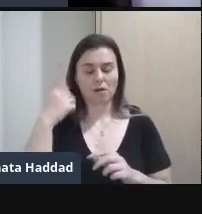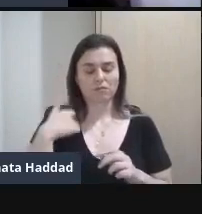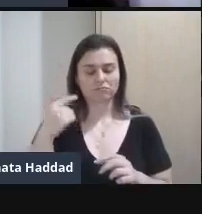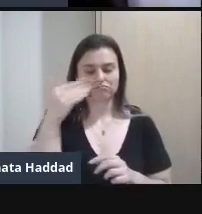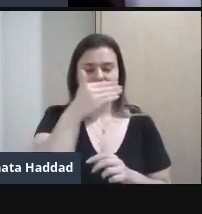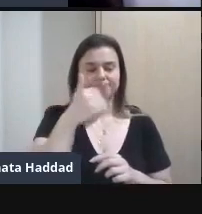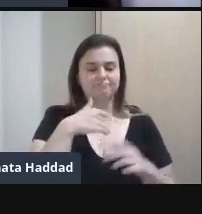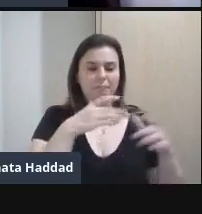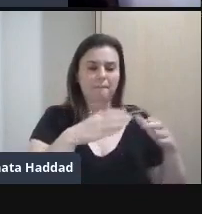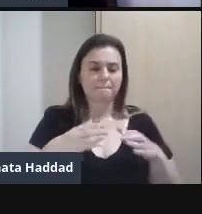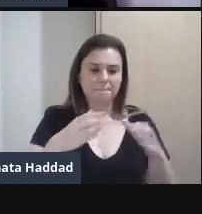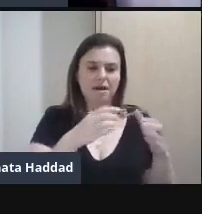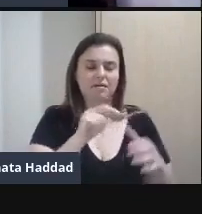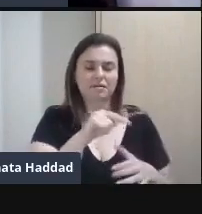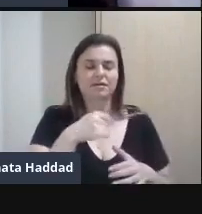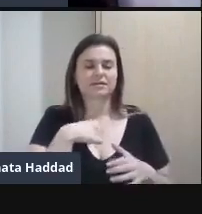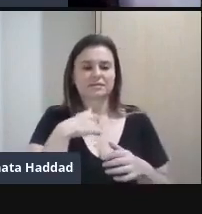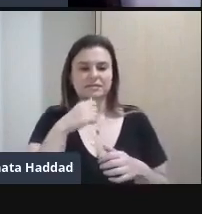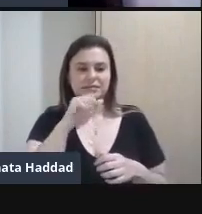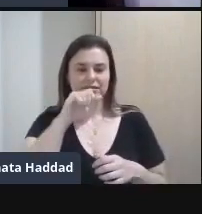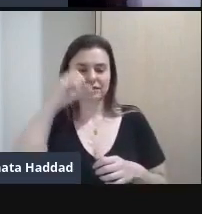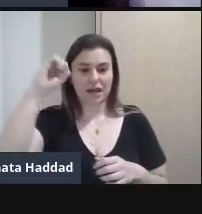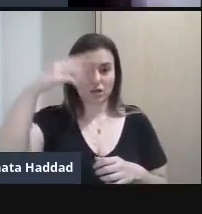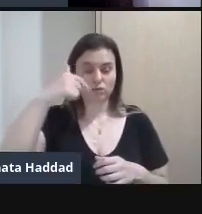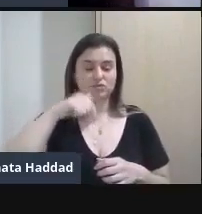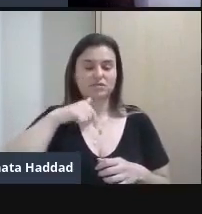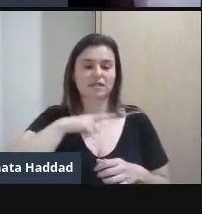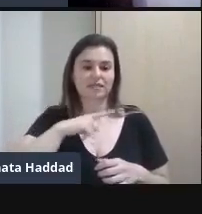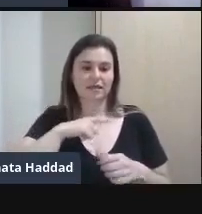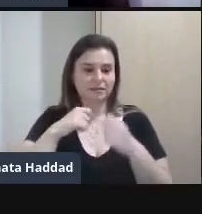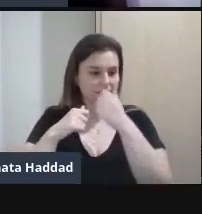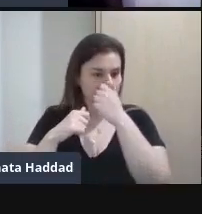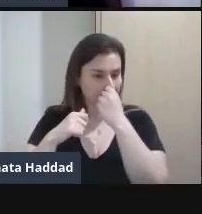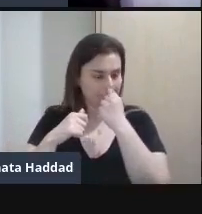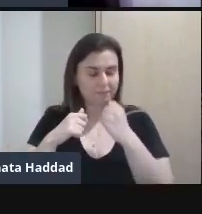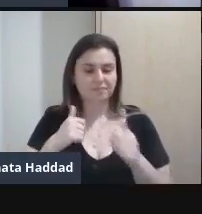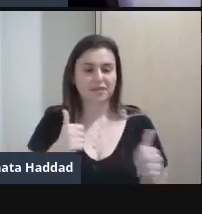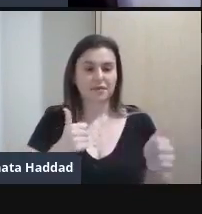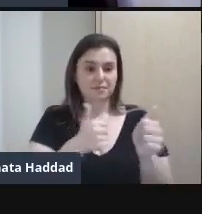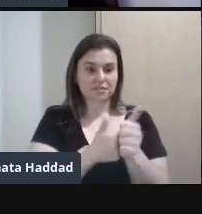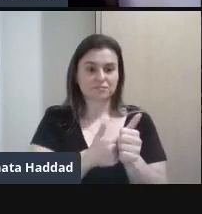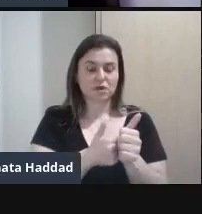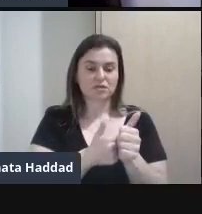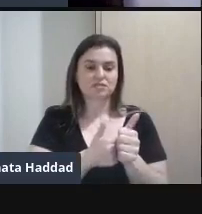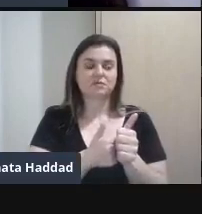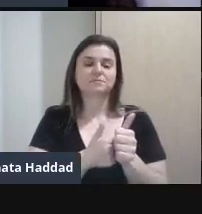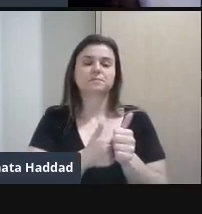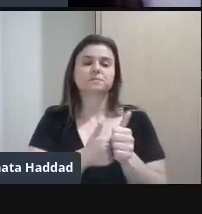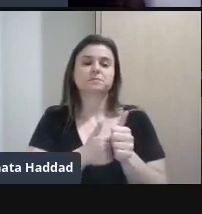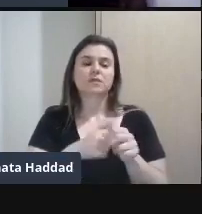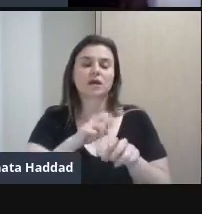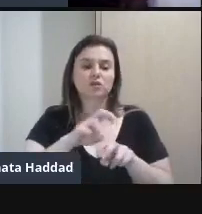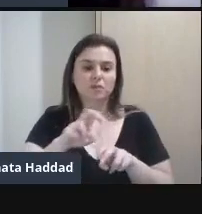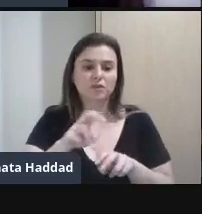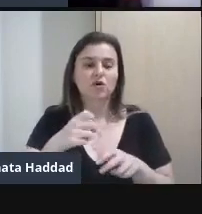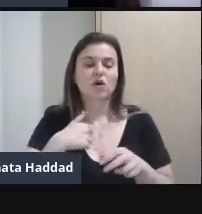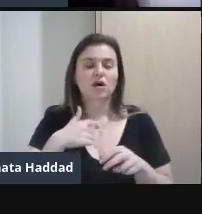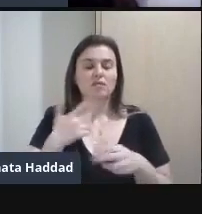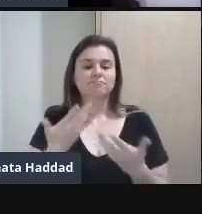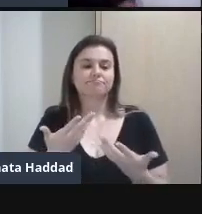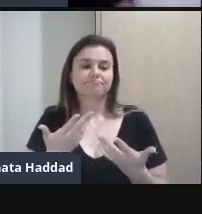Pertinho da estação Tiradentes Da estação Luz É mais próxima Do metrô Então ela foi diretora Da